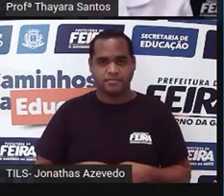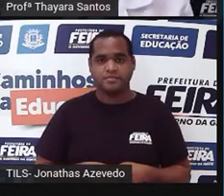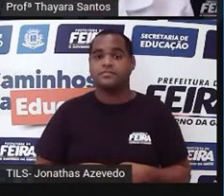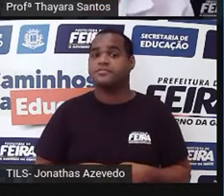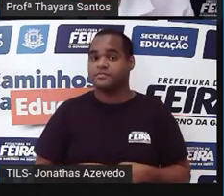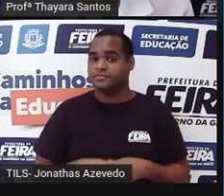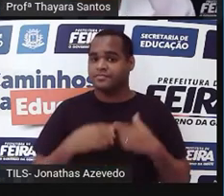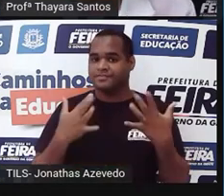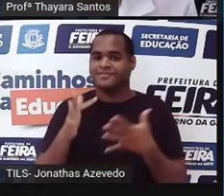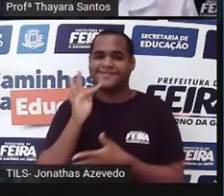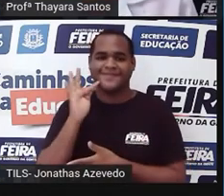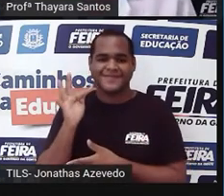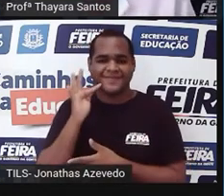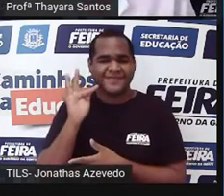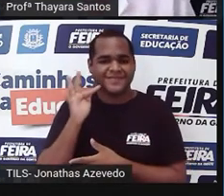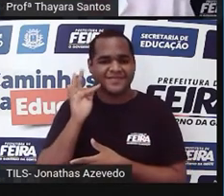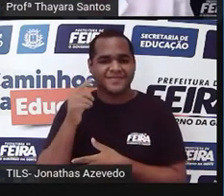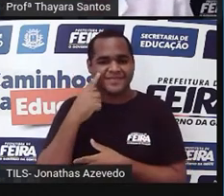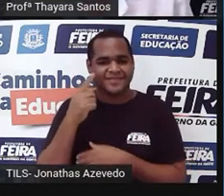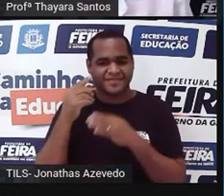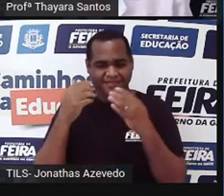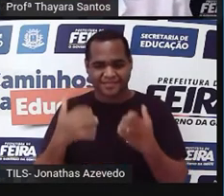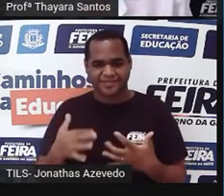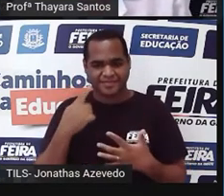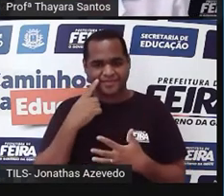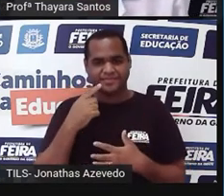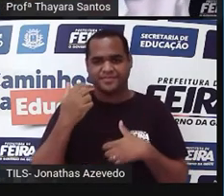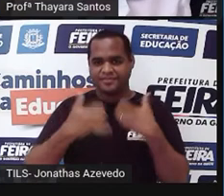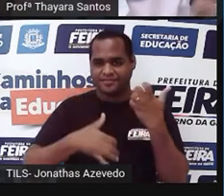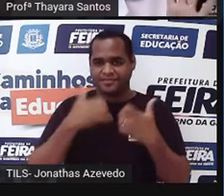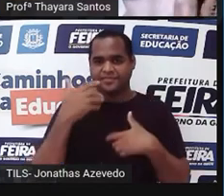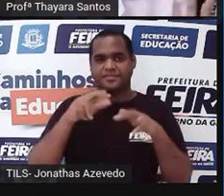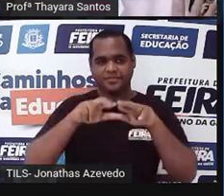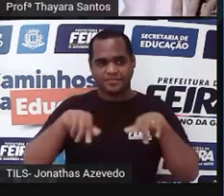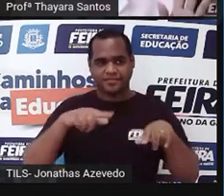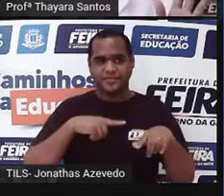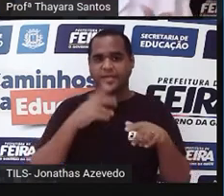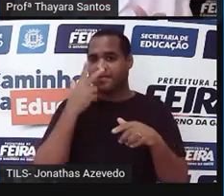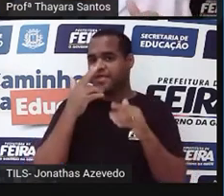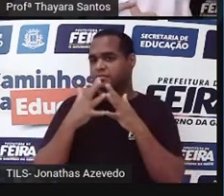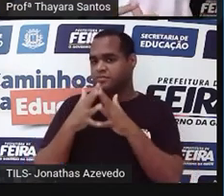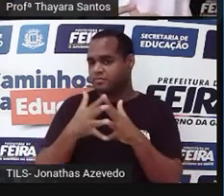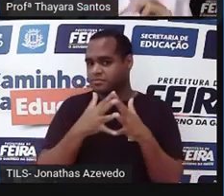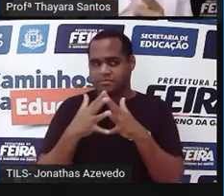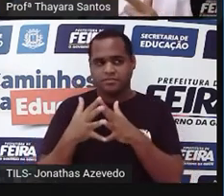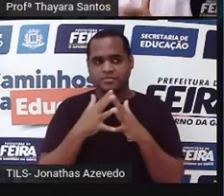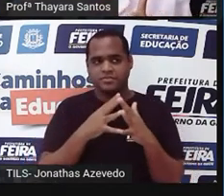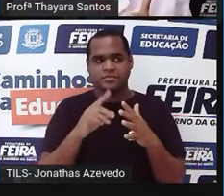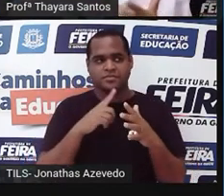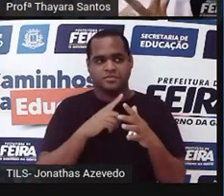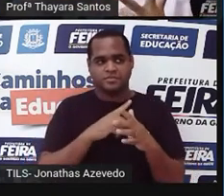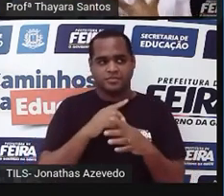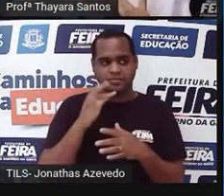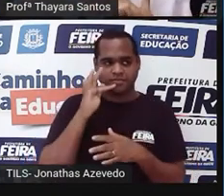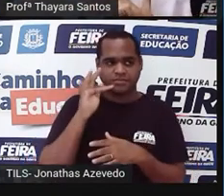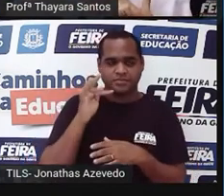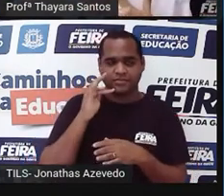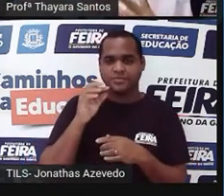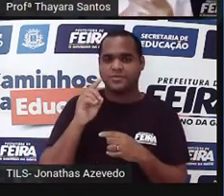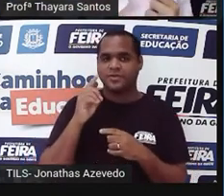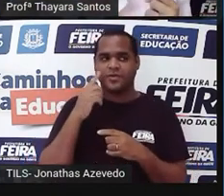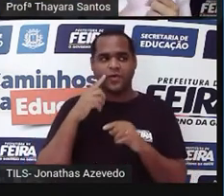E sobre fruto, a gente vai falar um pouquinho aqui. Porque tem uma grande confusão aí entre fruto, fruta e